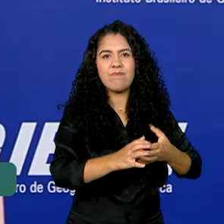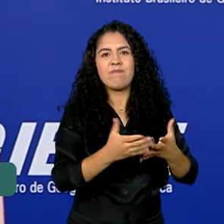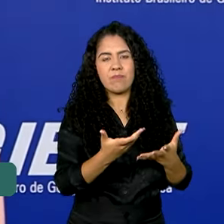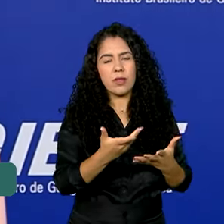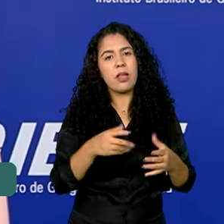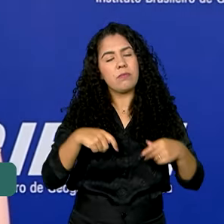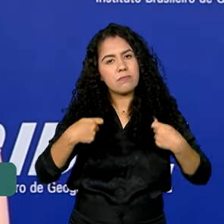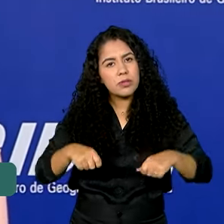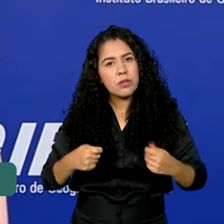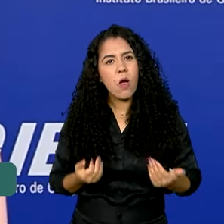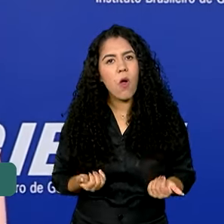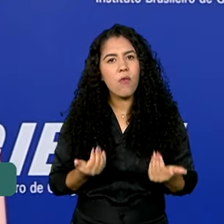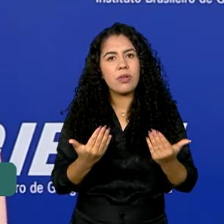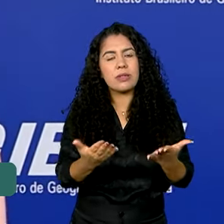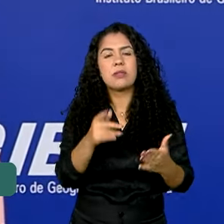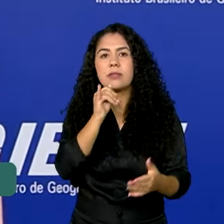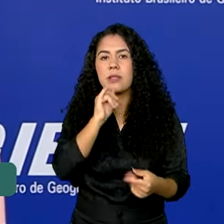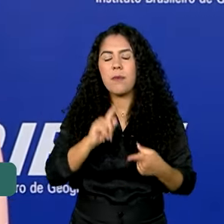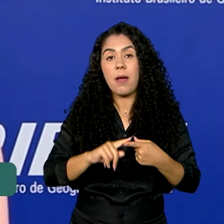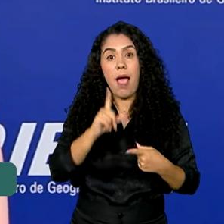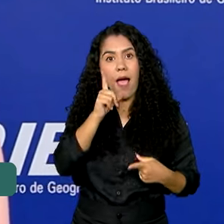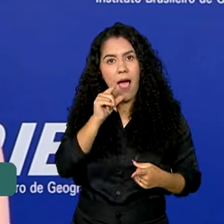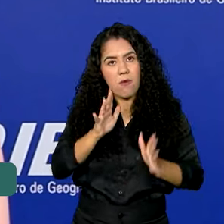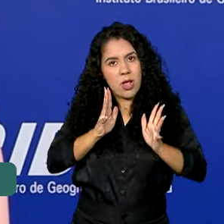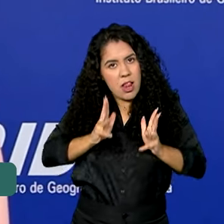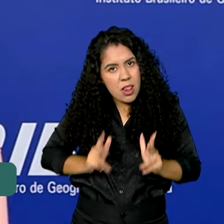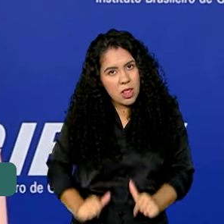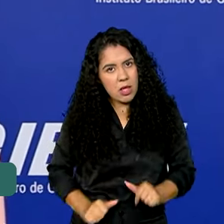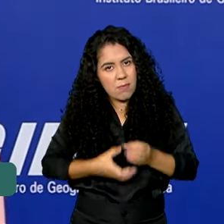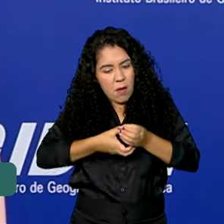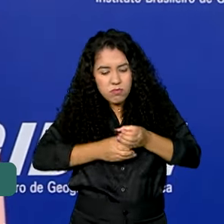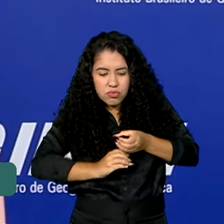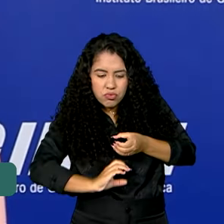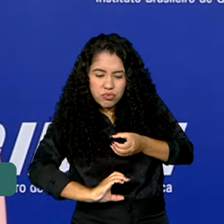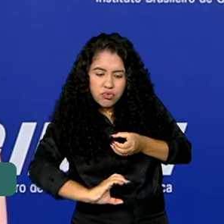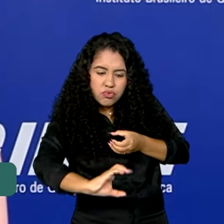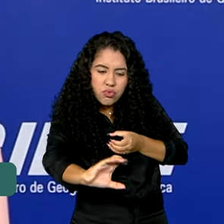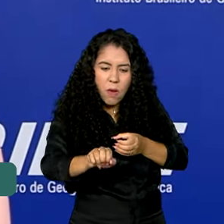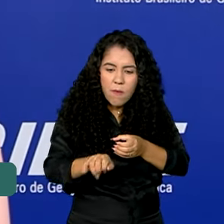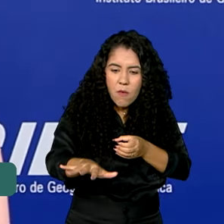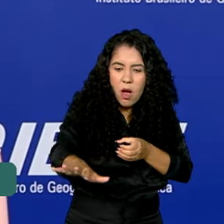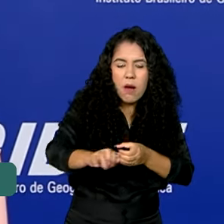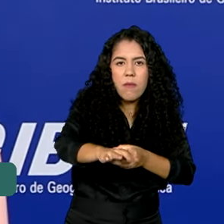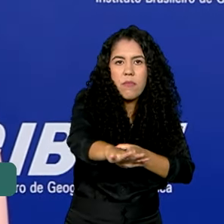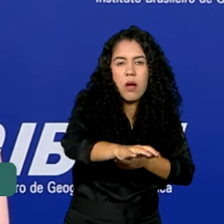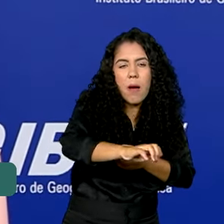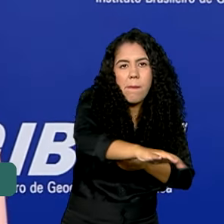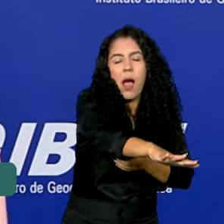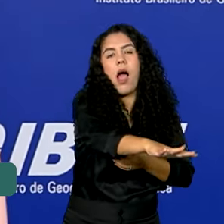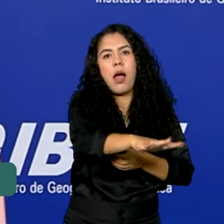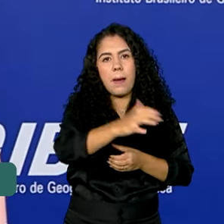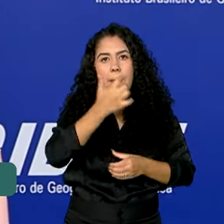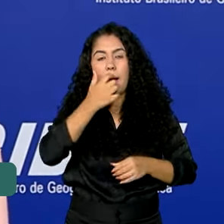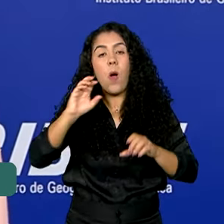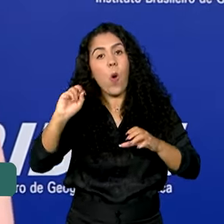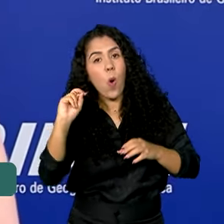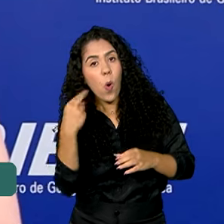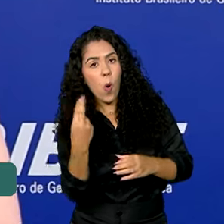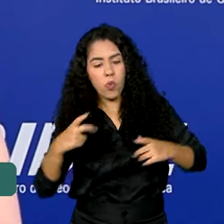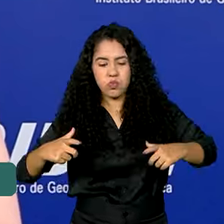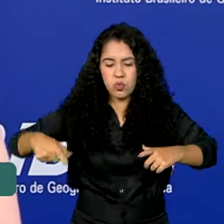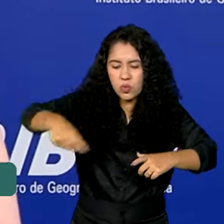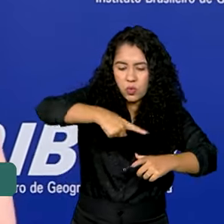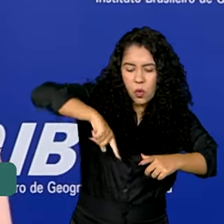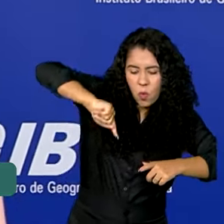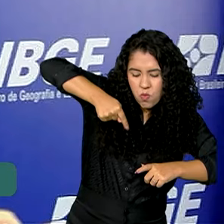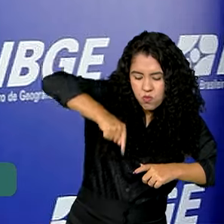aquele que tem a água canalizada até dentro do seu domicílio, proveniente de rede geral, poço, fonte, nascente